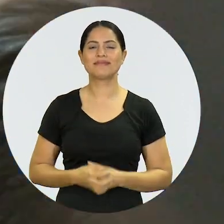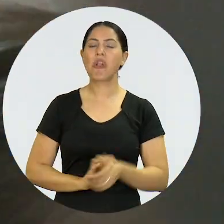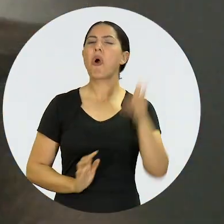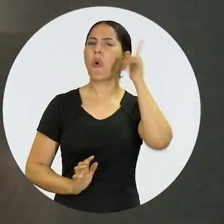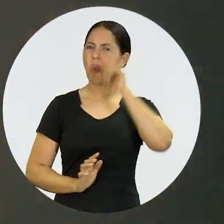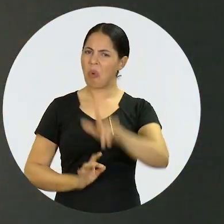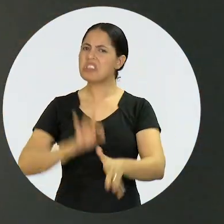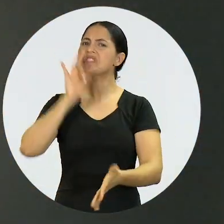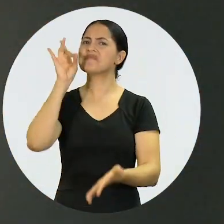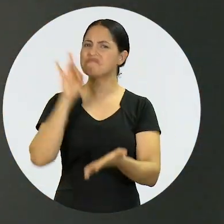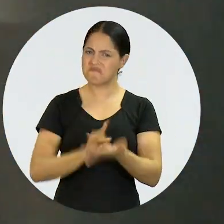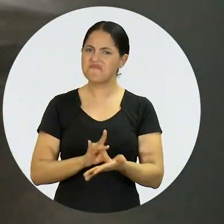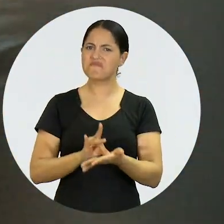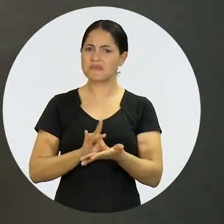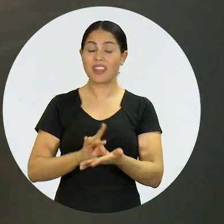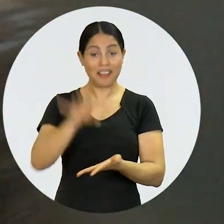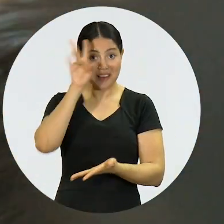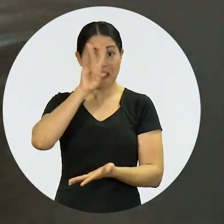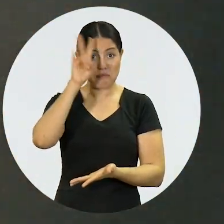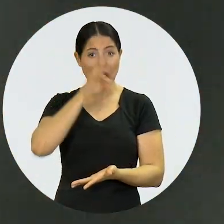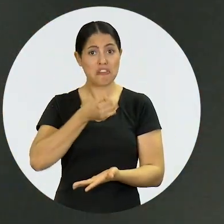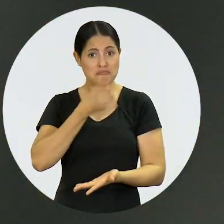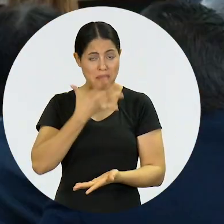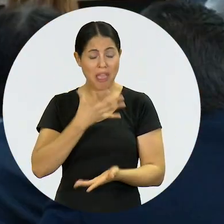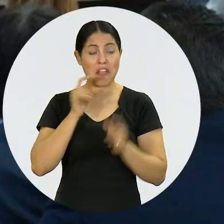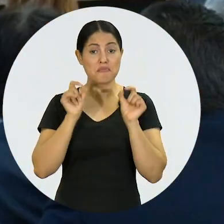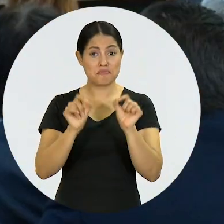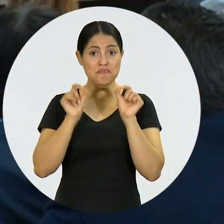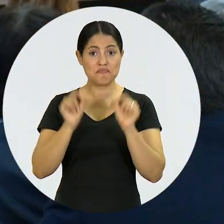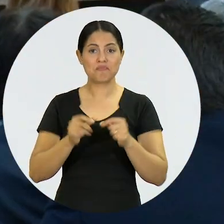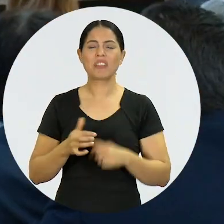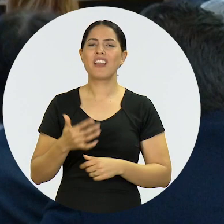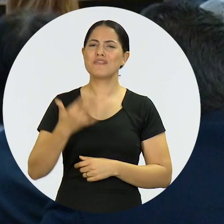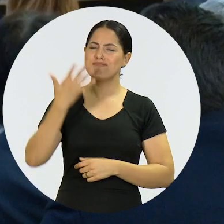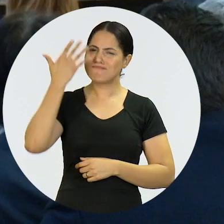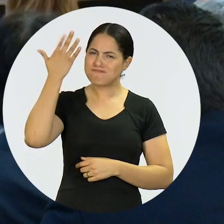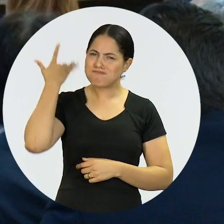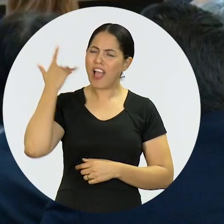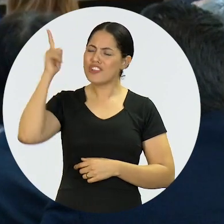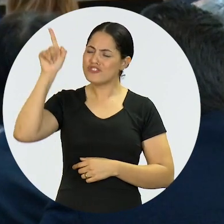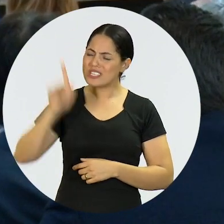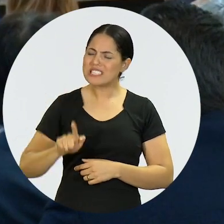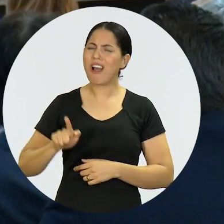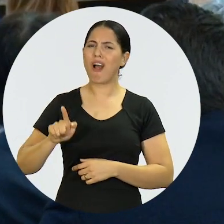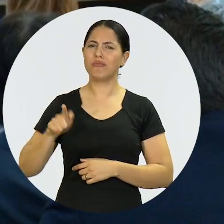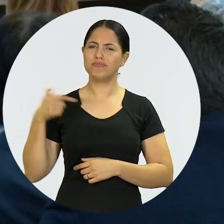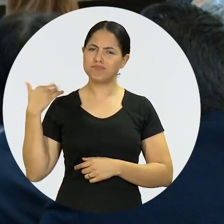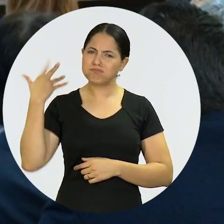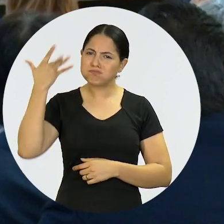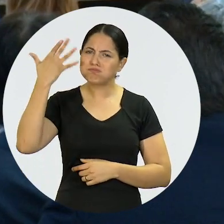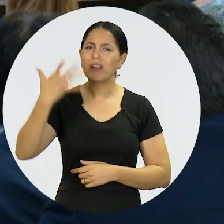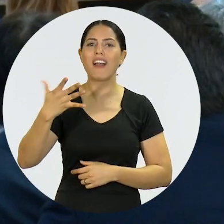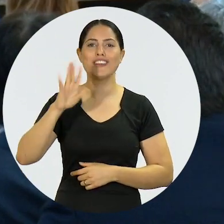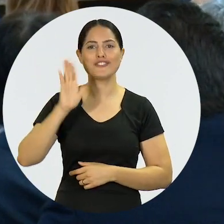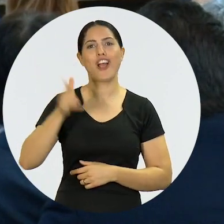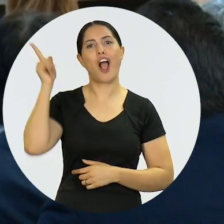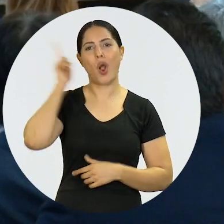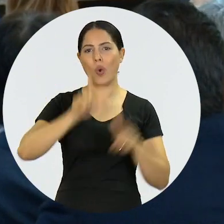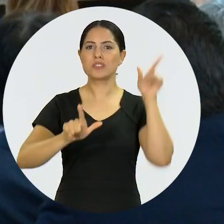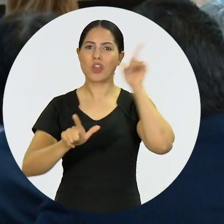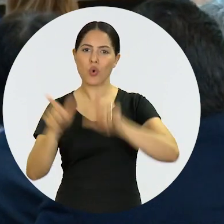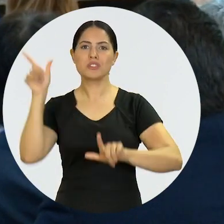Uma conquista que realmente, como bem lembraste, veio de várias outras gestões,